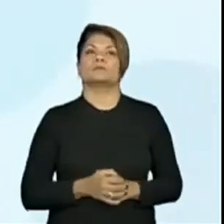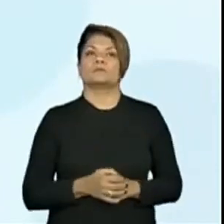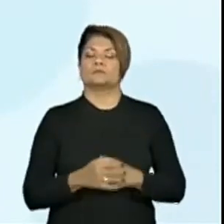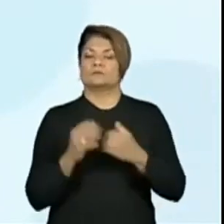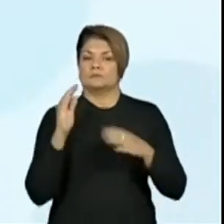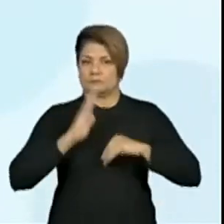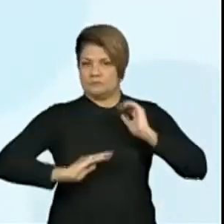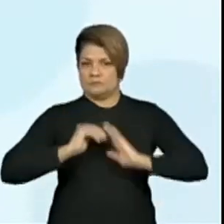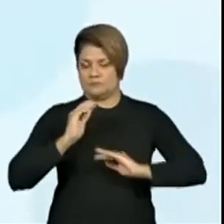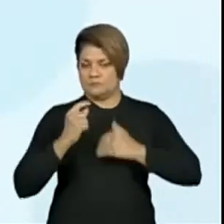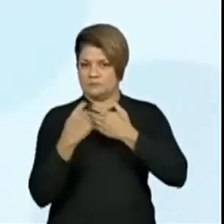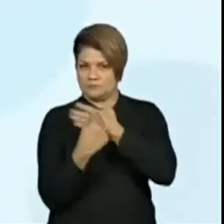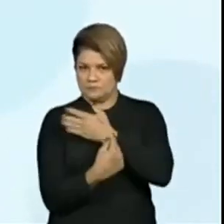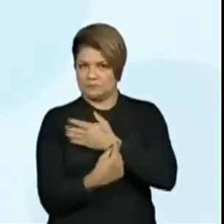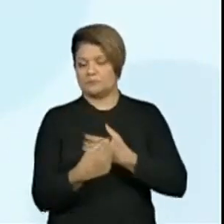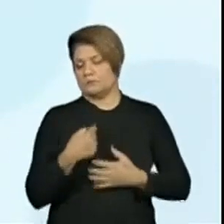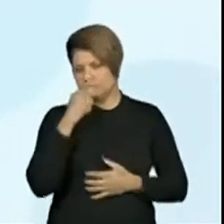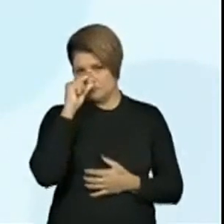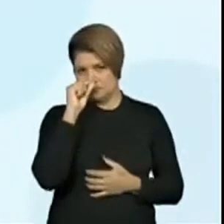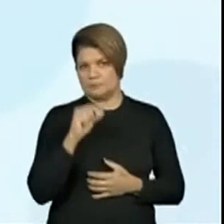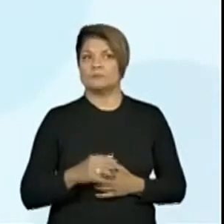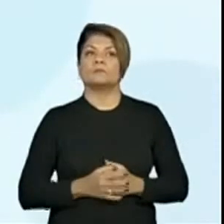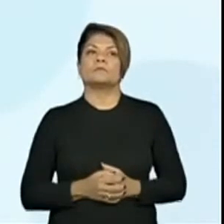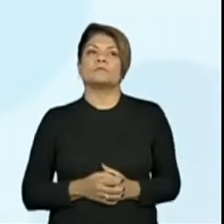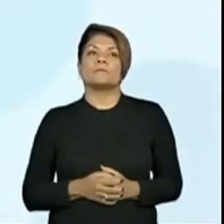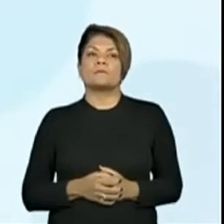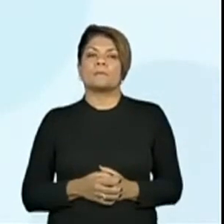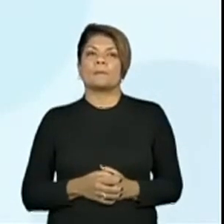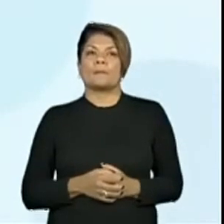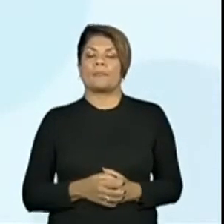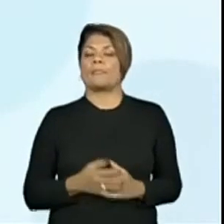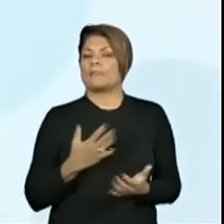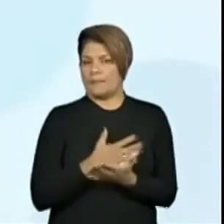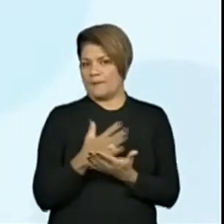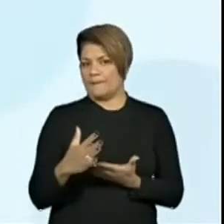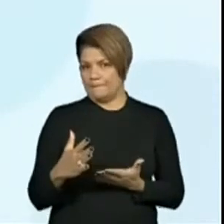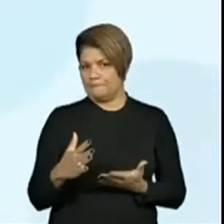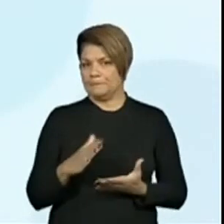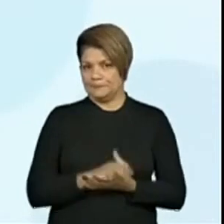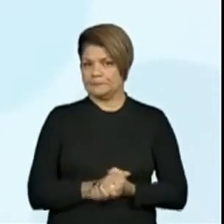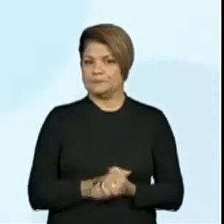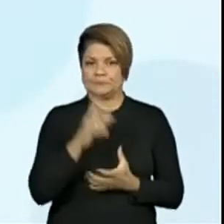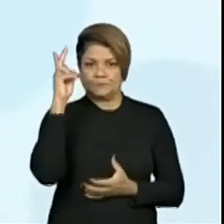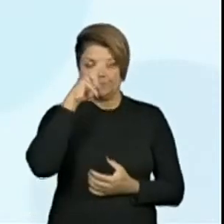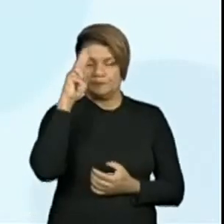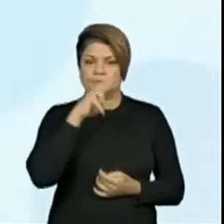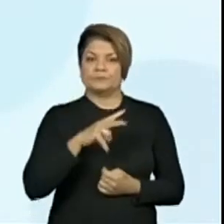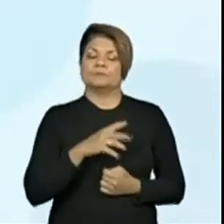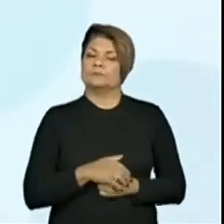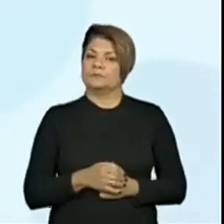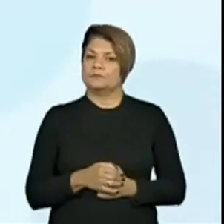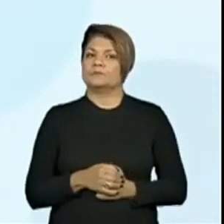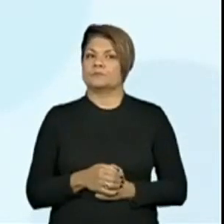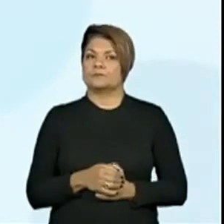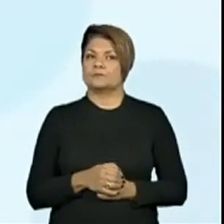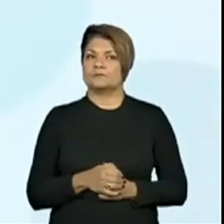professora Ana Paula Gujomim. Vamos começar nossa história. E fiquem atentos para